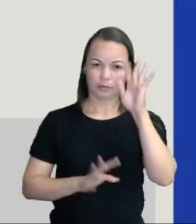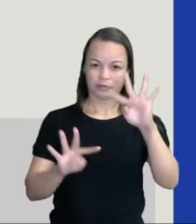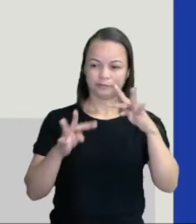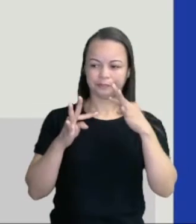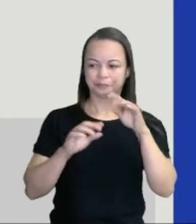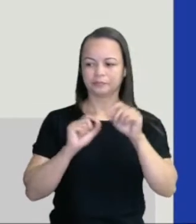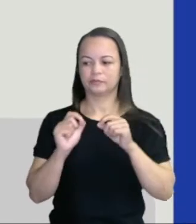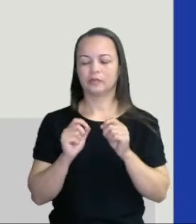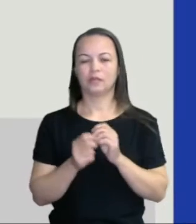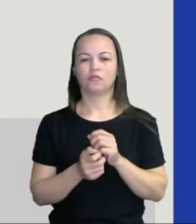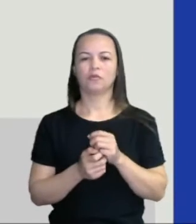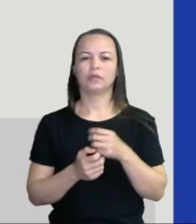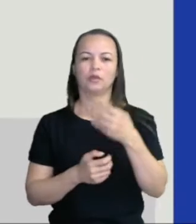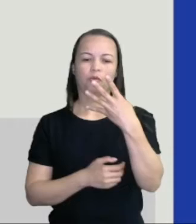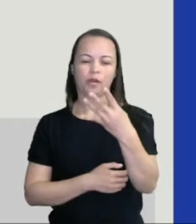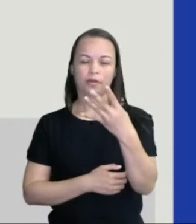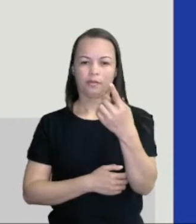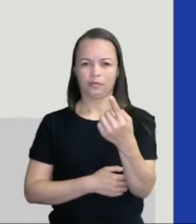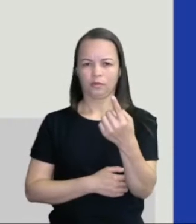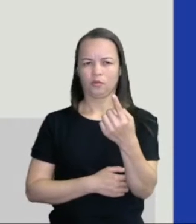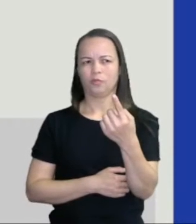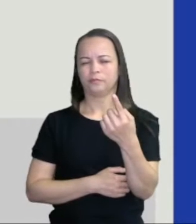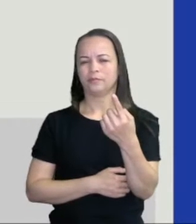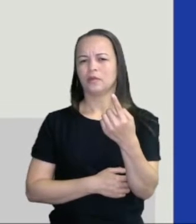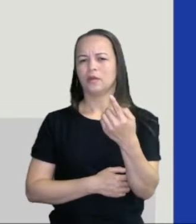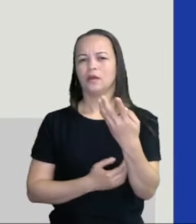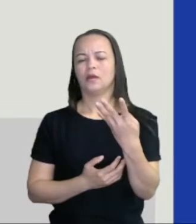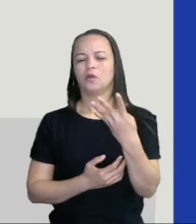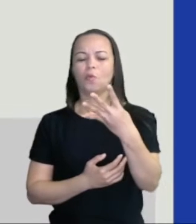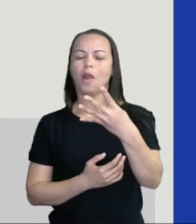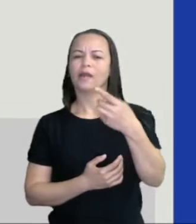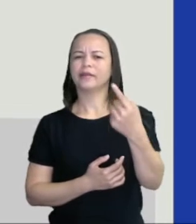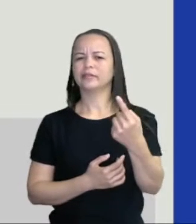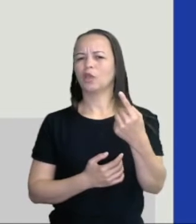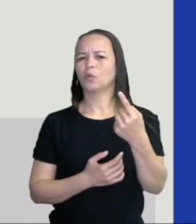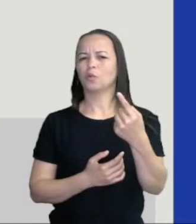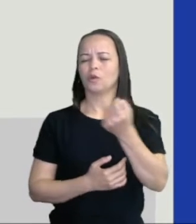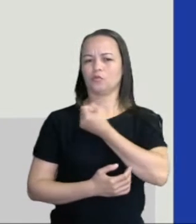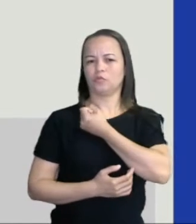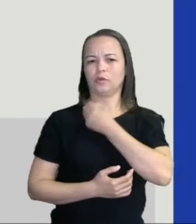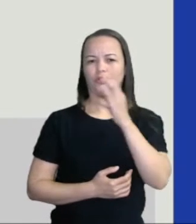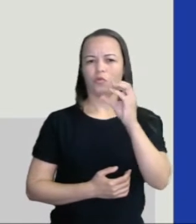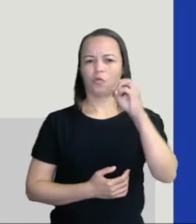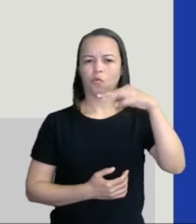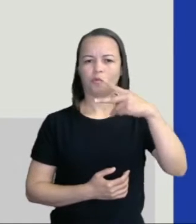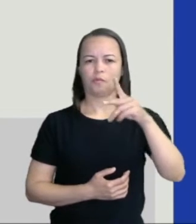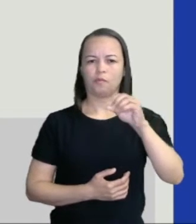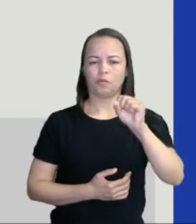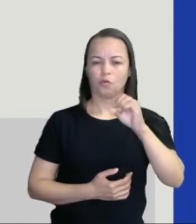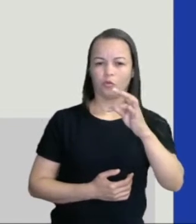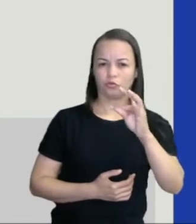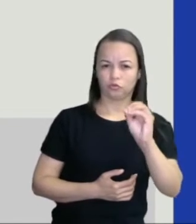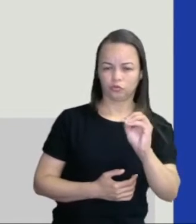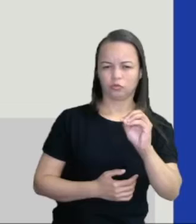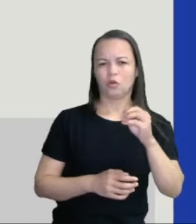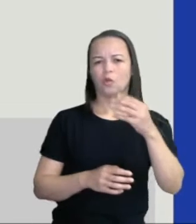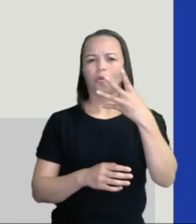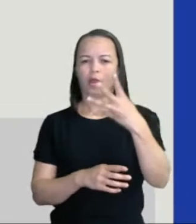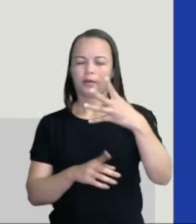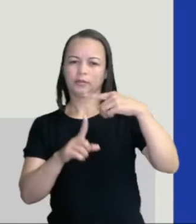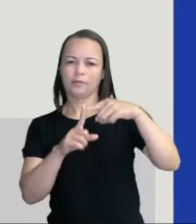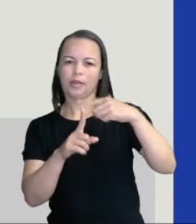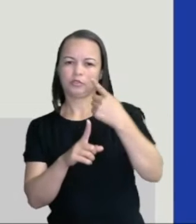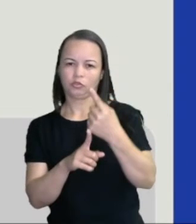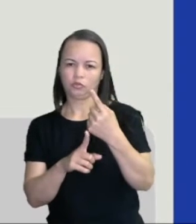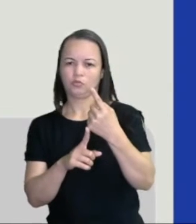atenção. Então, eu vou pegar aqui o número 41. O 41 é o meu número composto. 40 mais 1 é o meu número